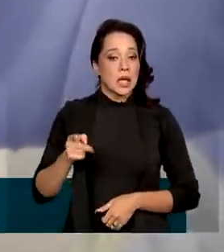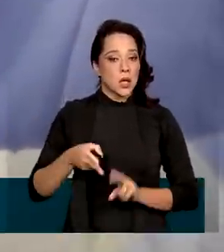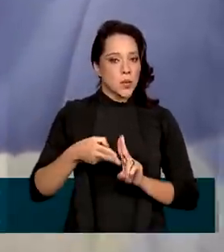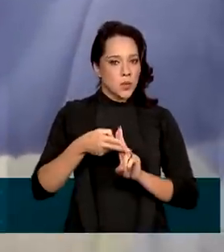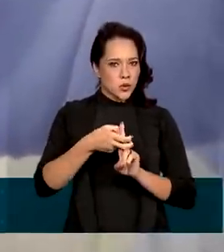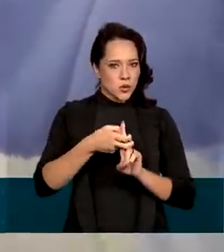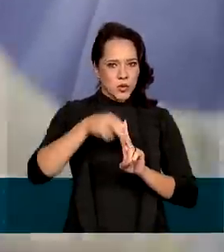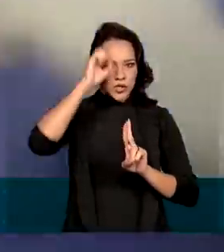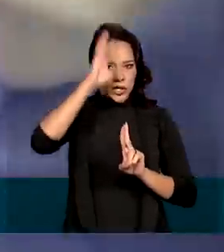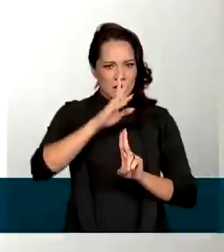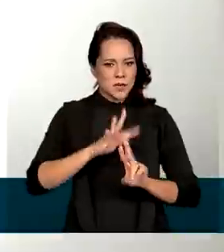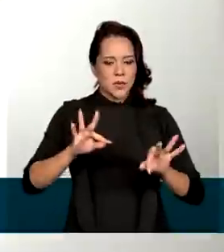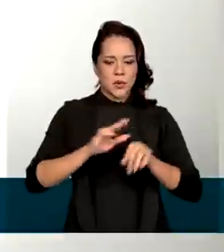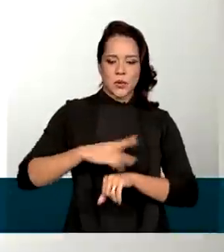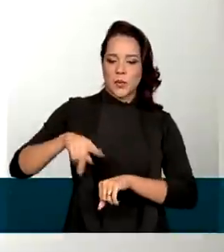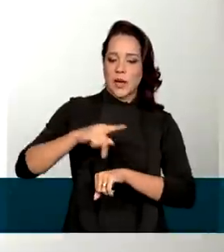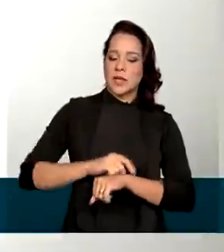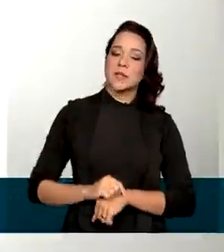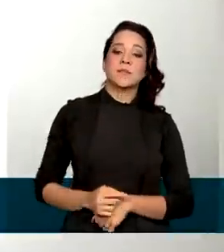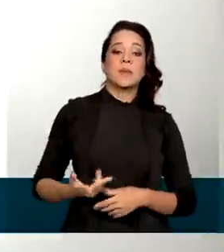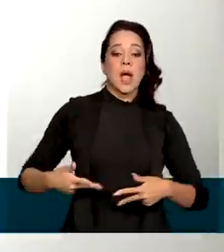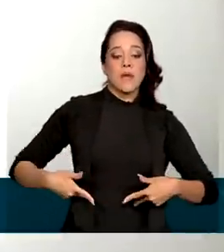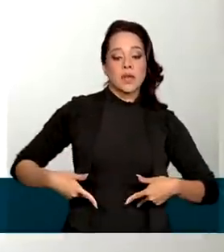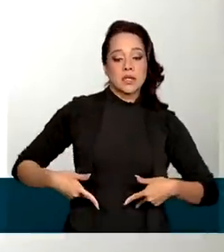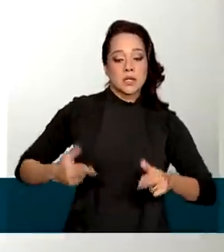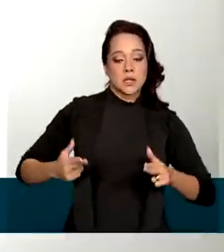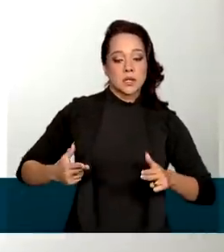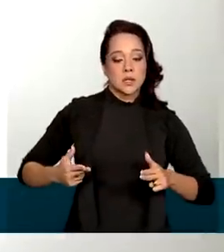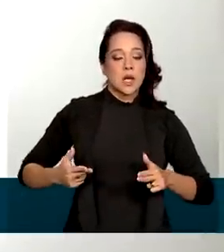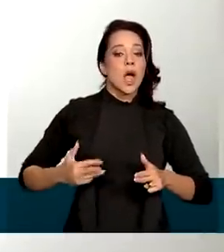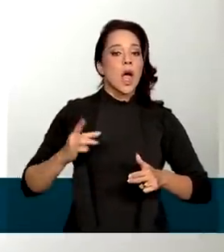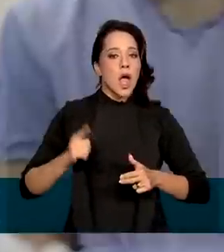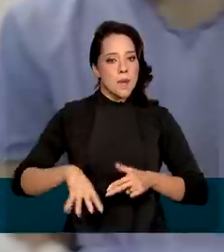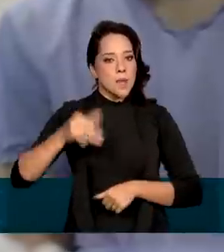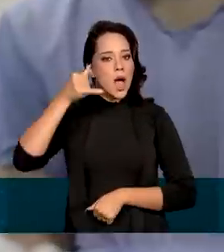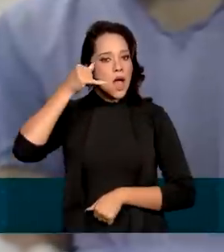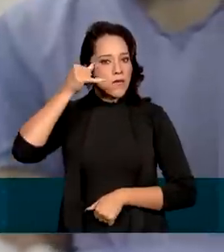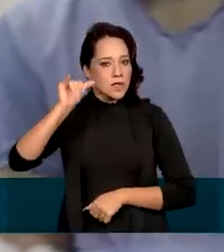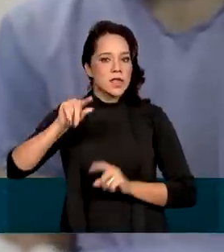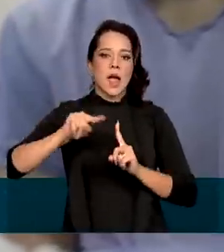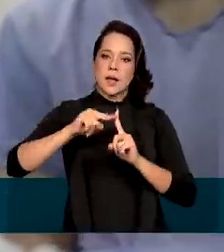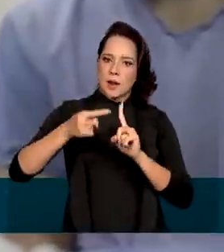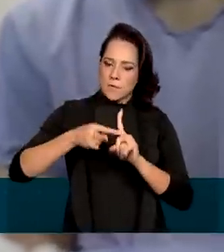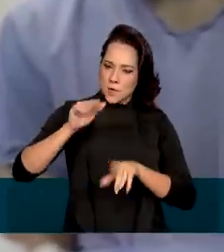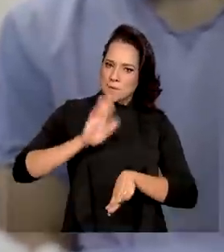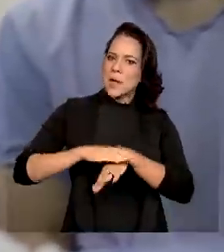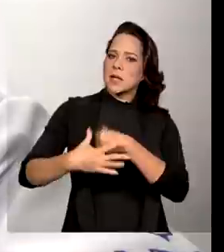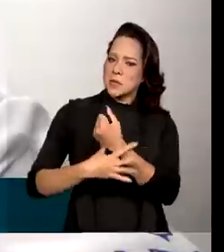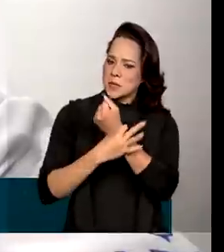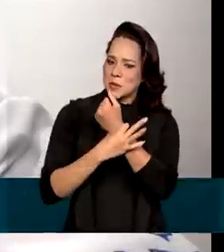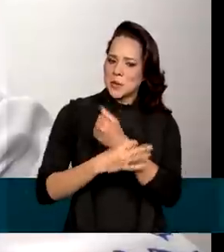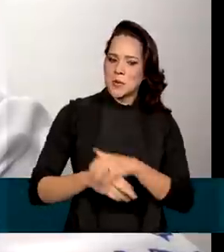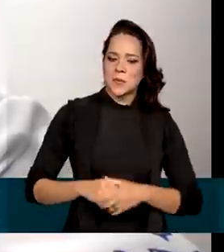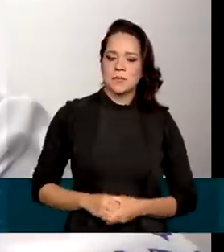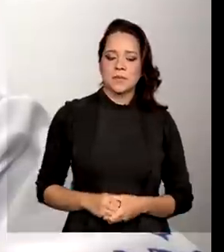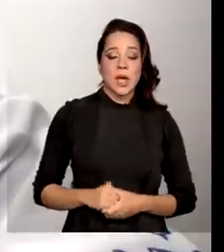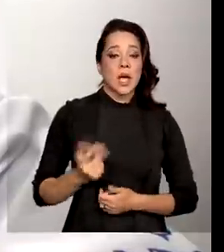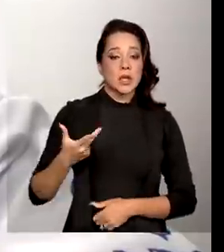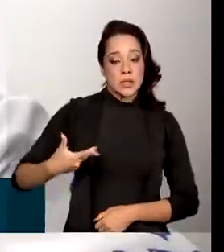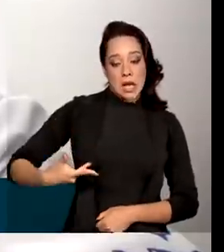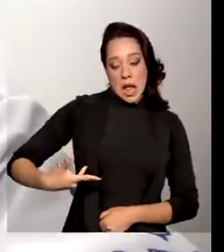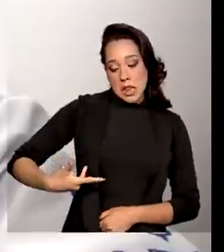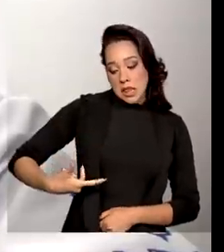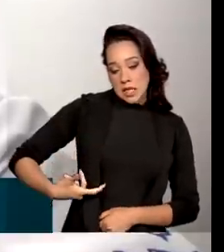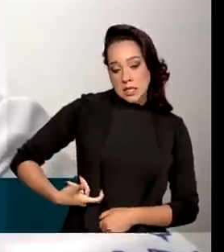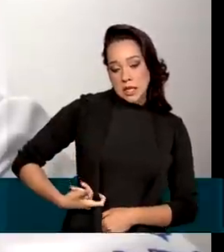gratuita em todo o país, a vasectomia é um dos métodos contraceptivos mais seguros e eficazes. Anestesia local, o